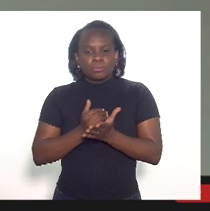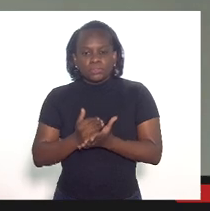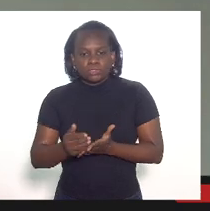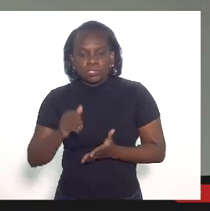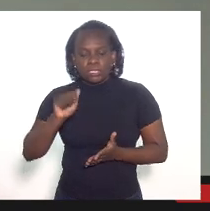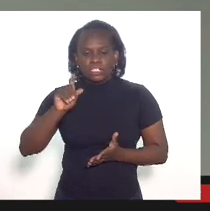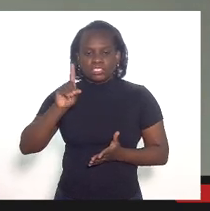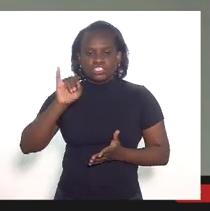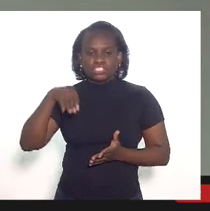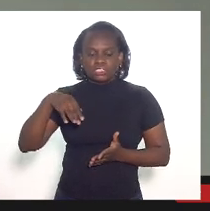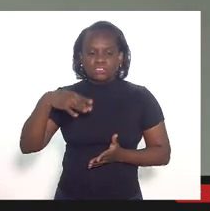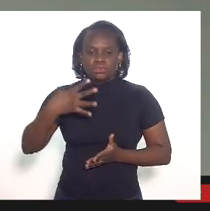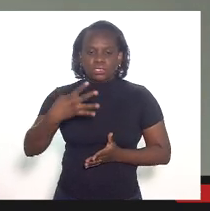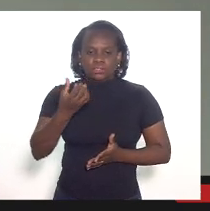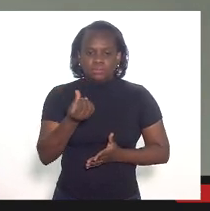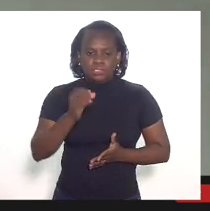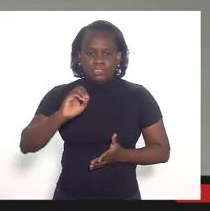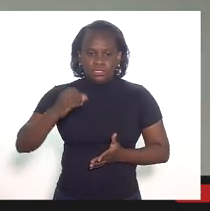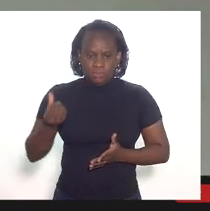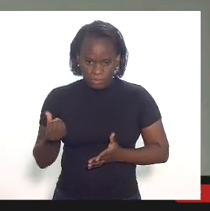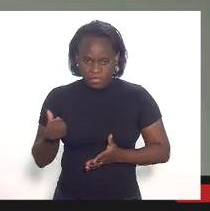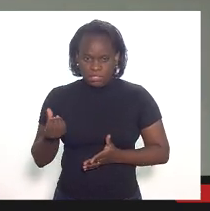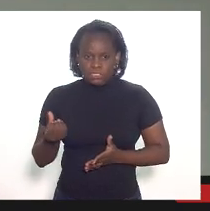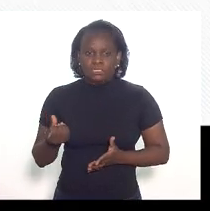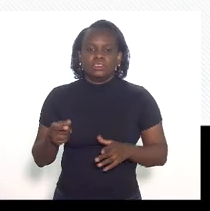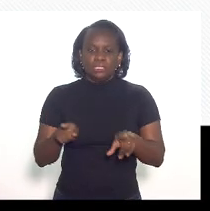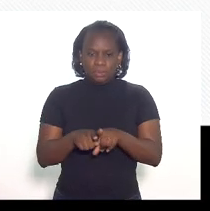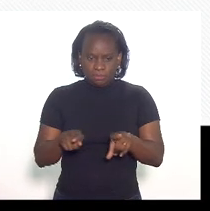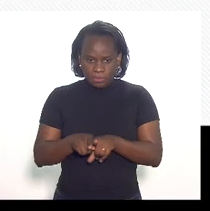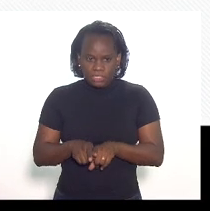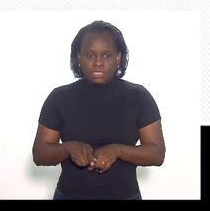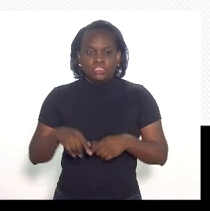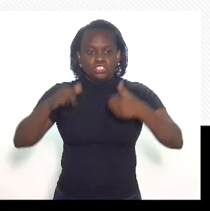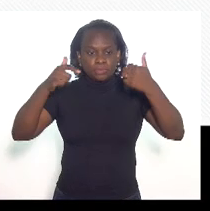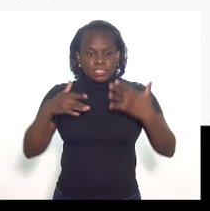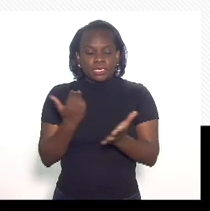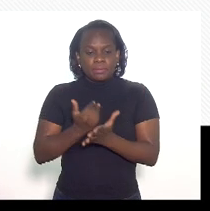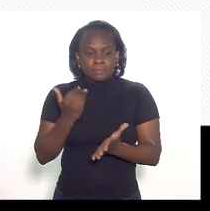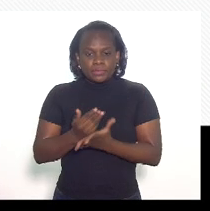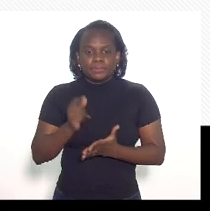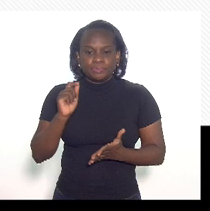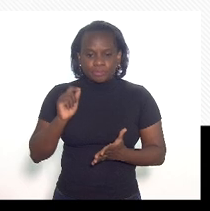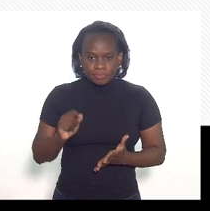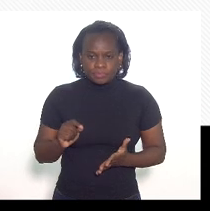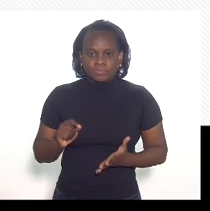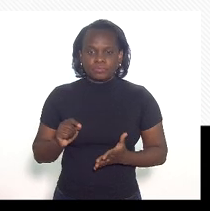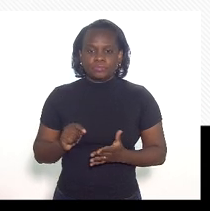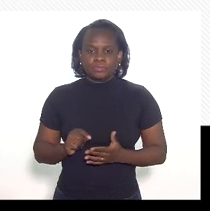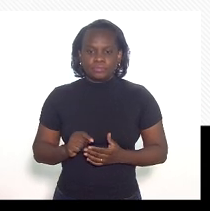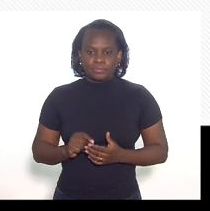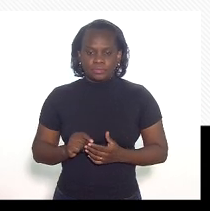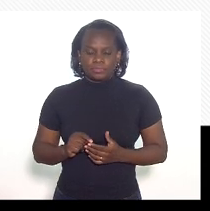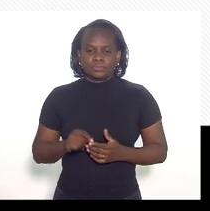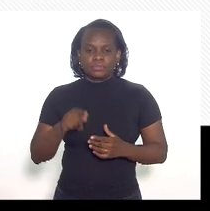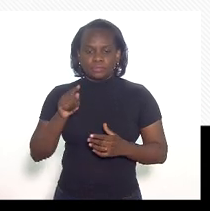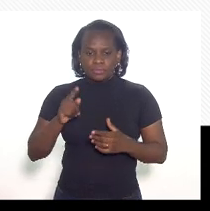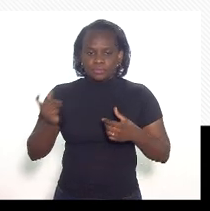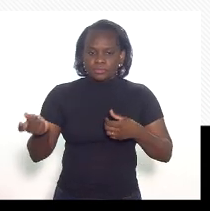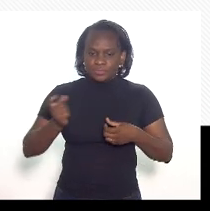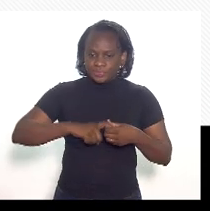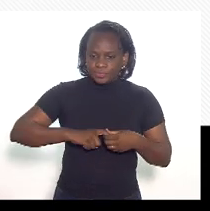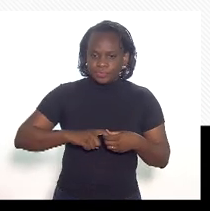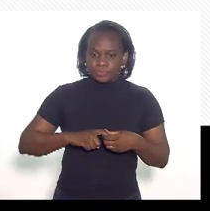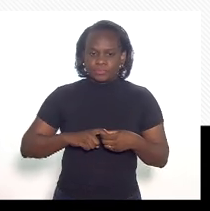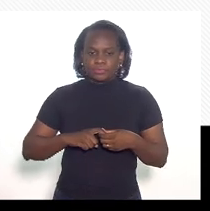a DIN 4606, tá? Sim. Só para reforçar, esclarecendo aí. Essa retomada